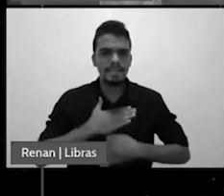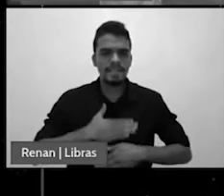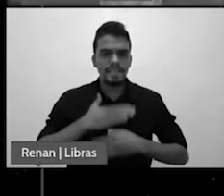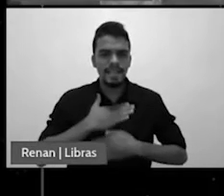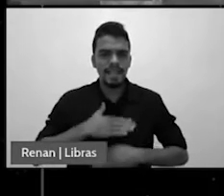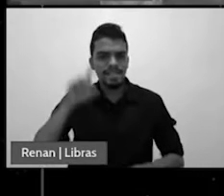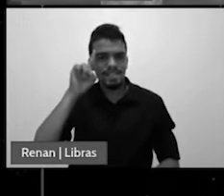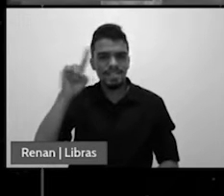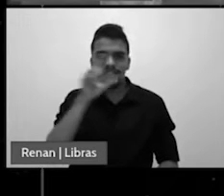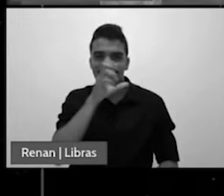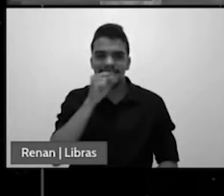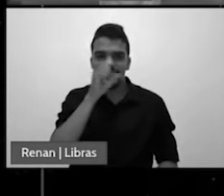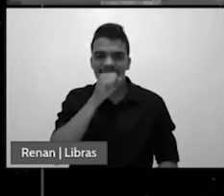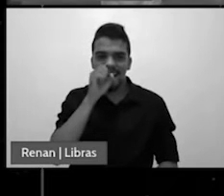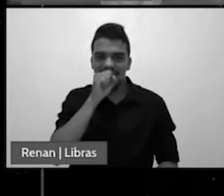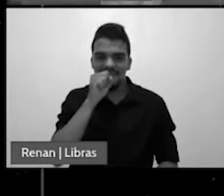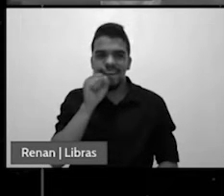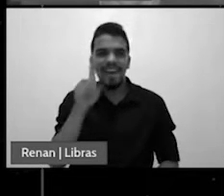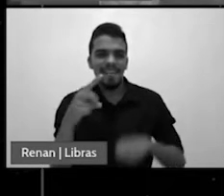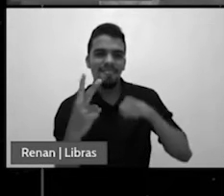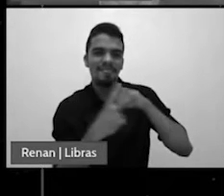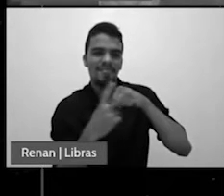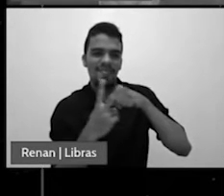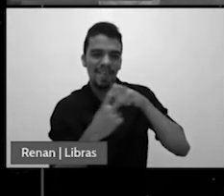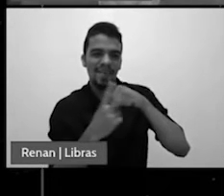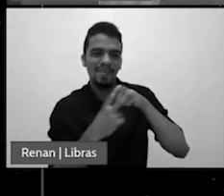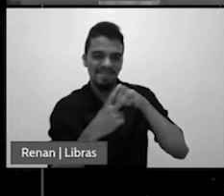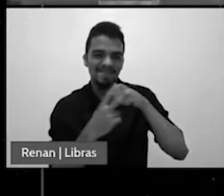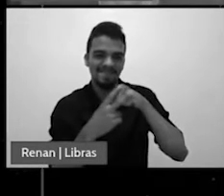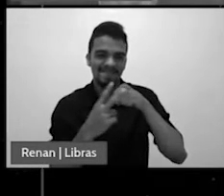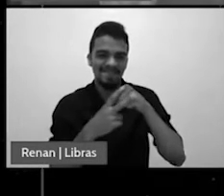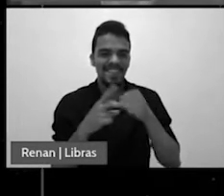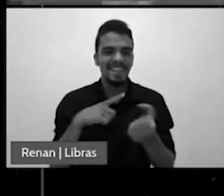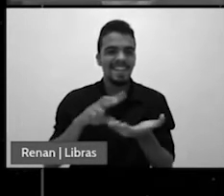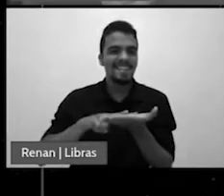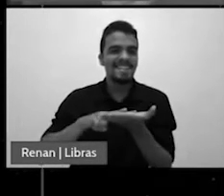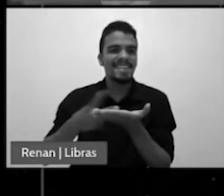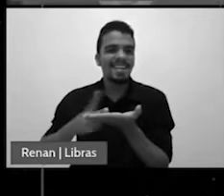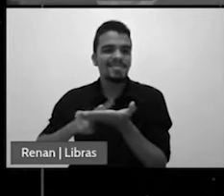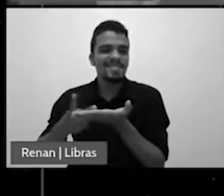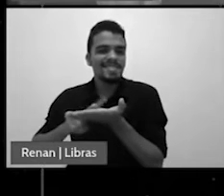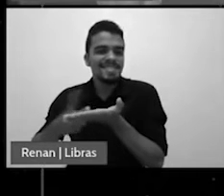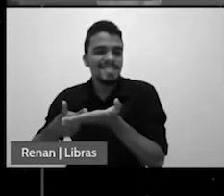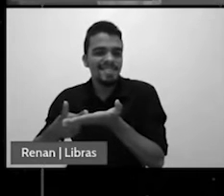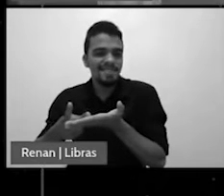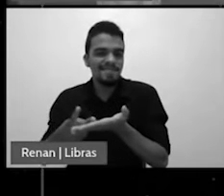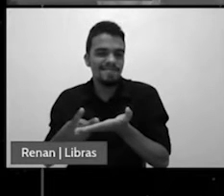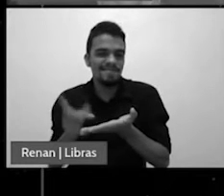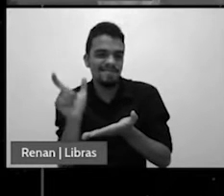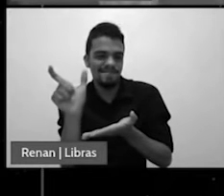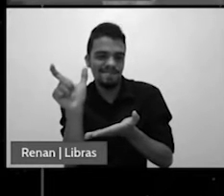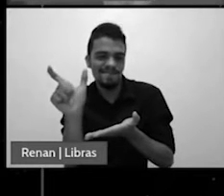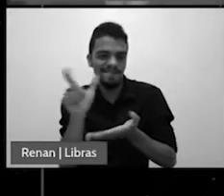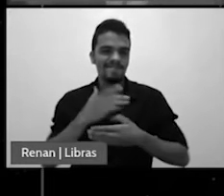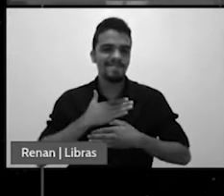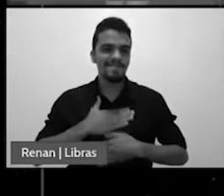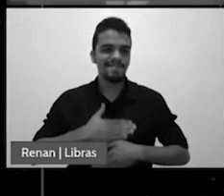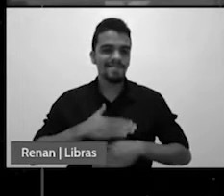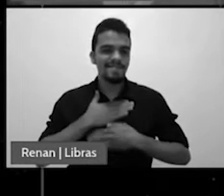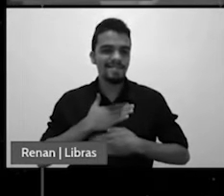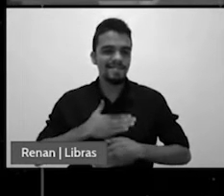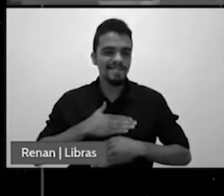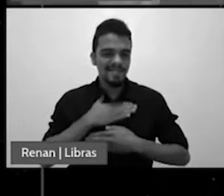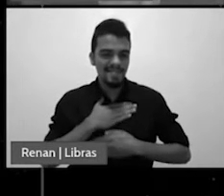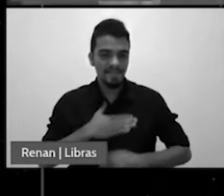Porque esse é o sentido do verbo utilizado. E a King James traduz por descanso. Naquele mesmo dia, diz a Bíblia, Pois